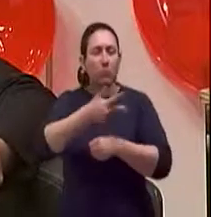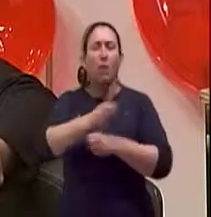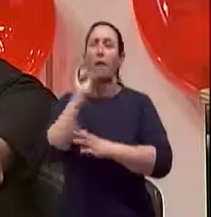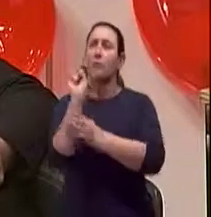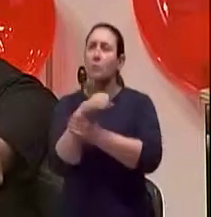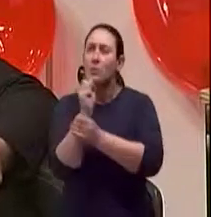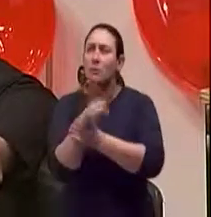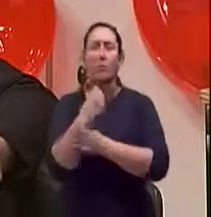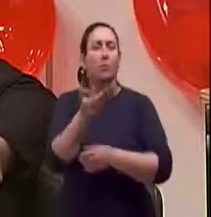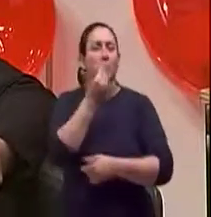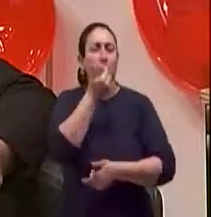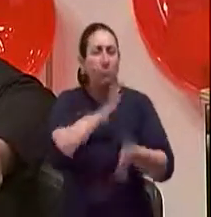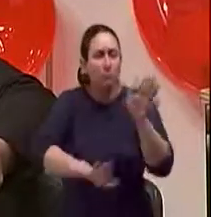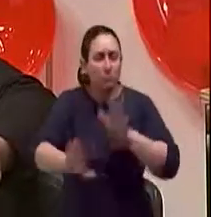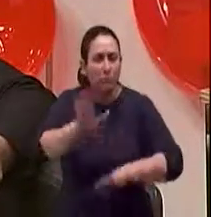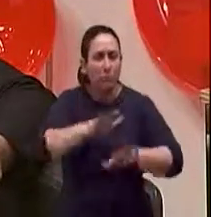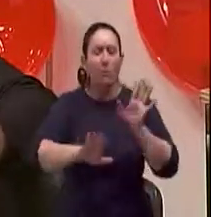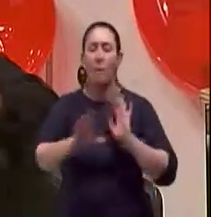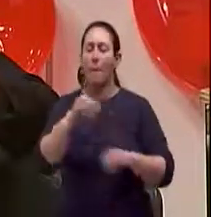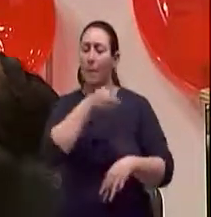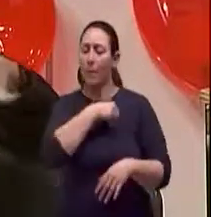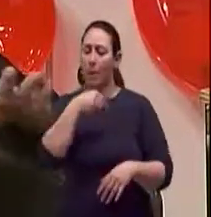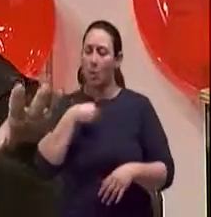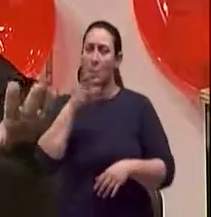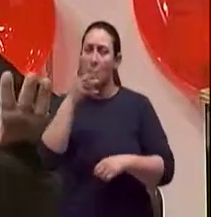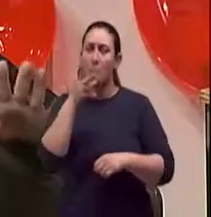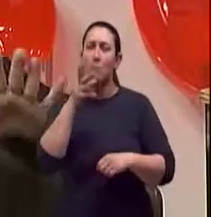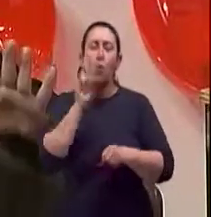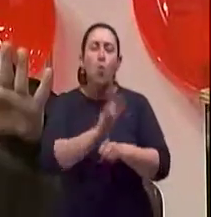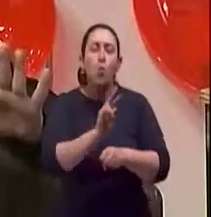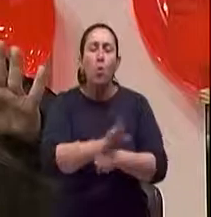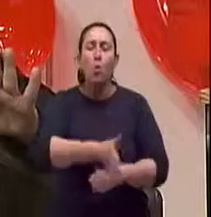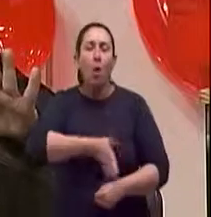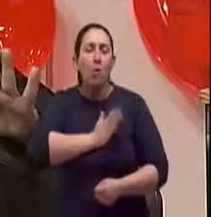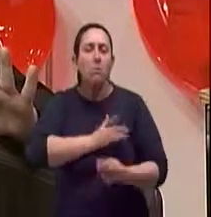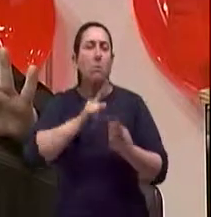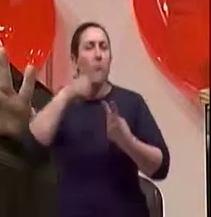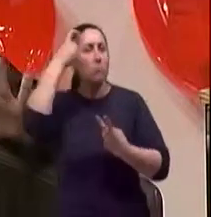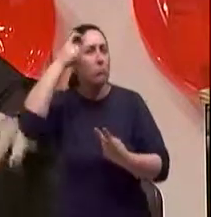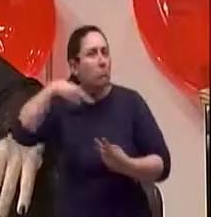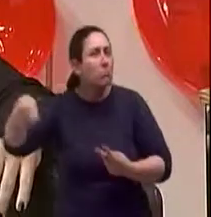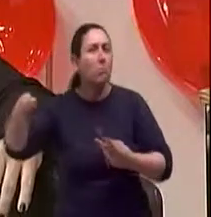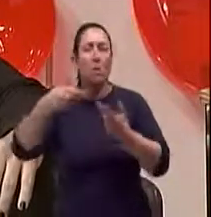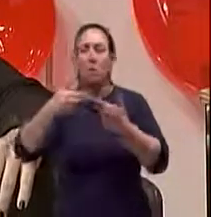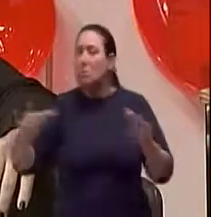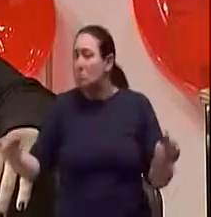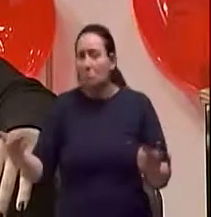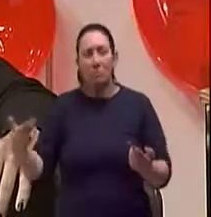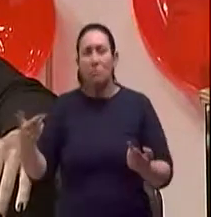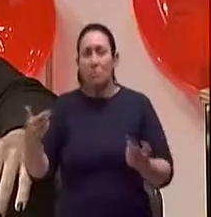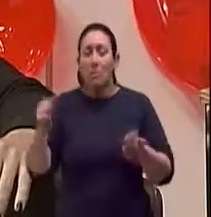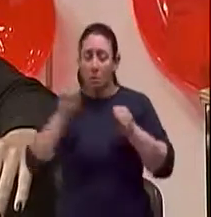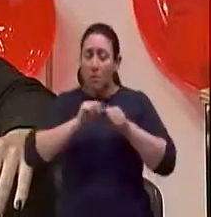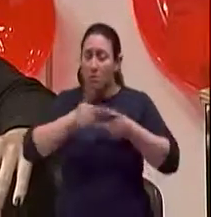nutricionista, bateria de médicos que fazem, independente daquela pessoa ter o seu médico particular, que faz os seus